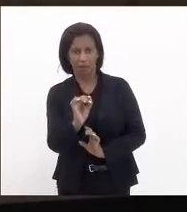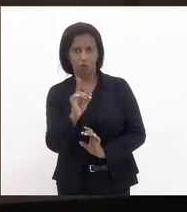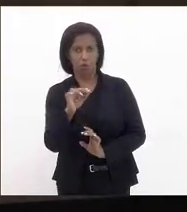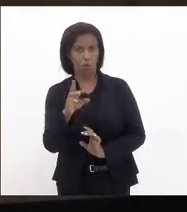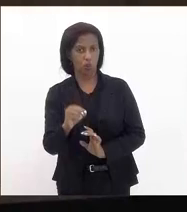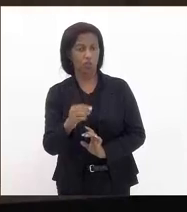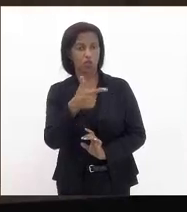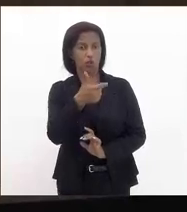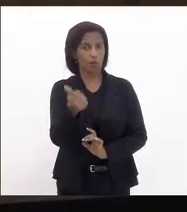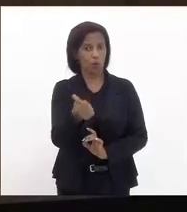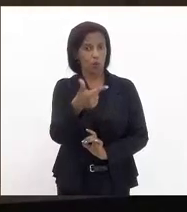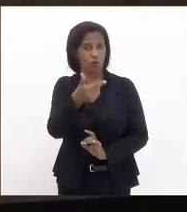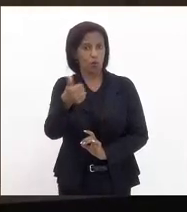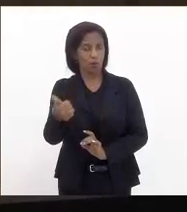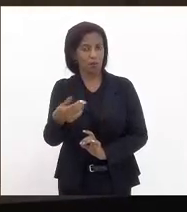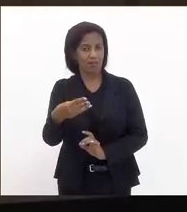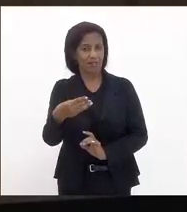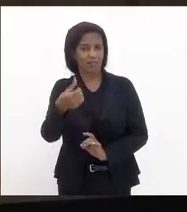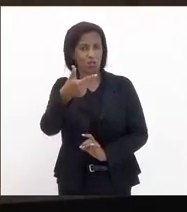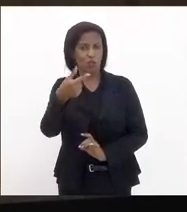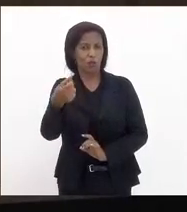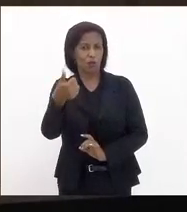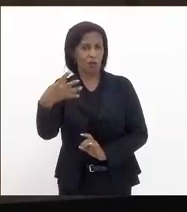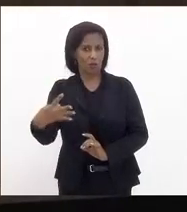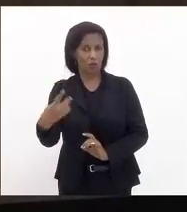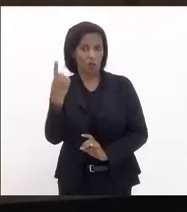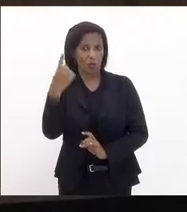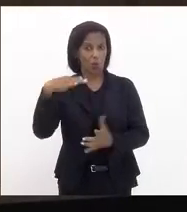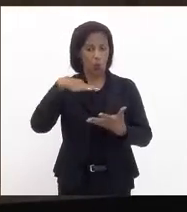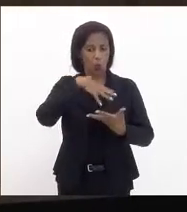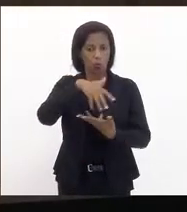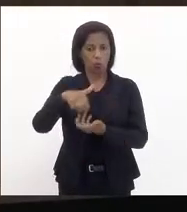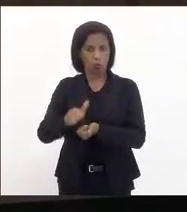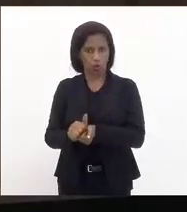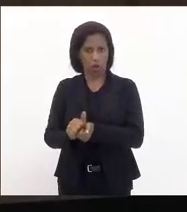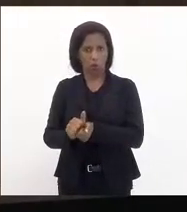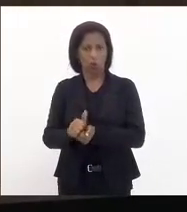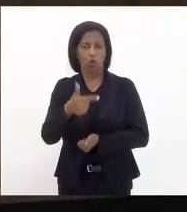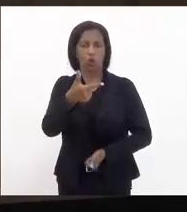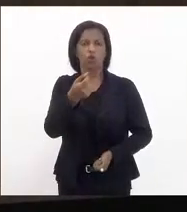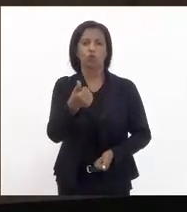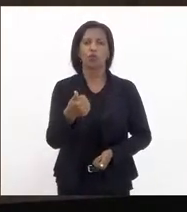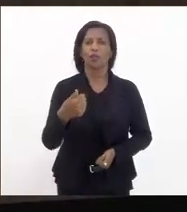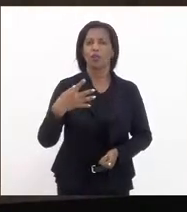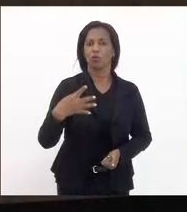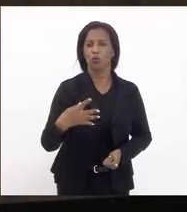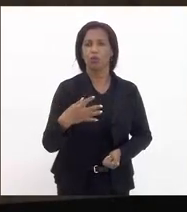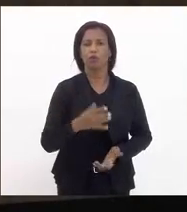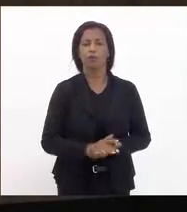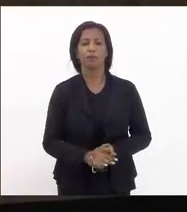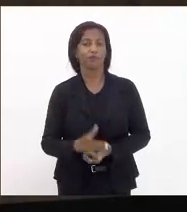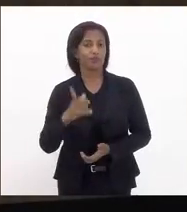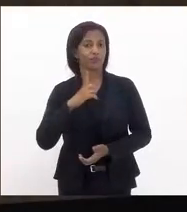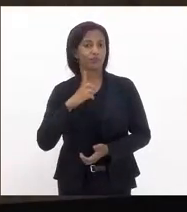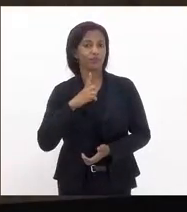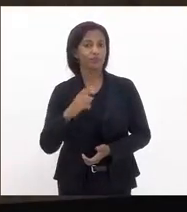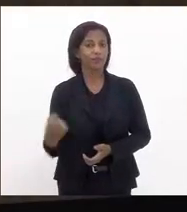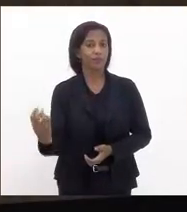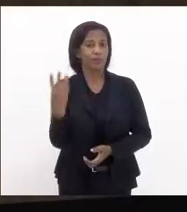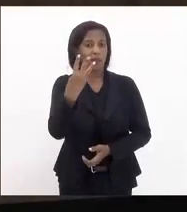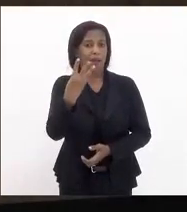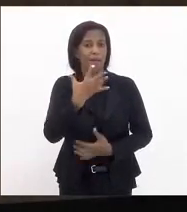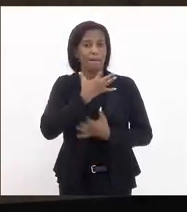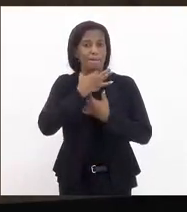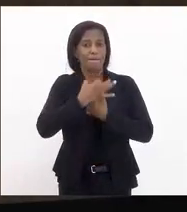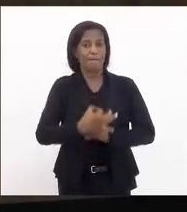2014 ela tem um mundial de clubes em 2014 ela tem três